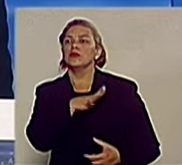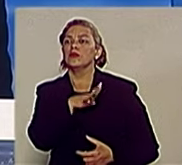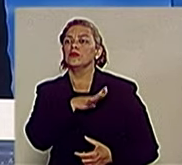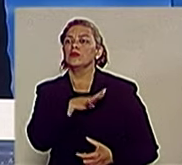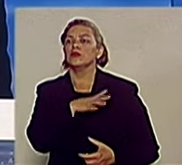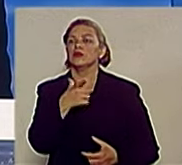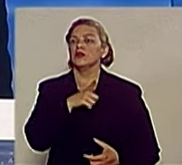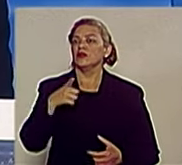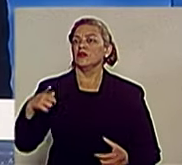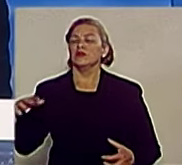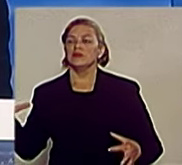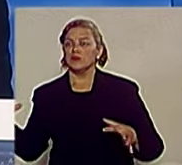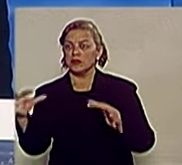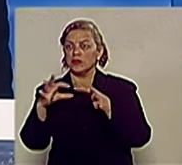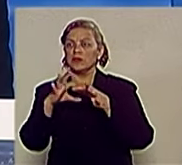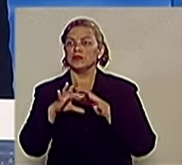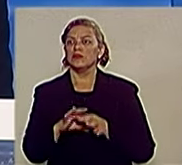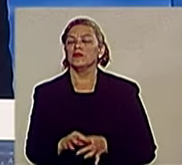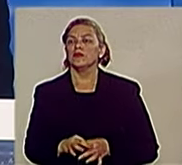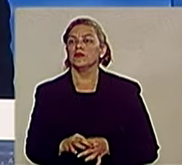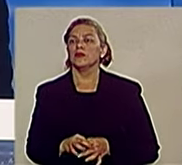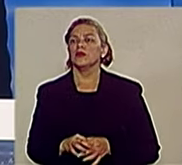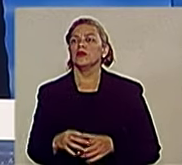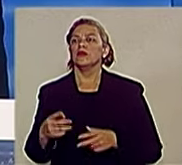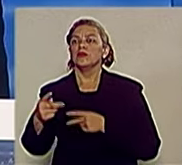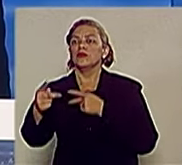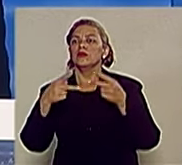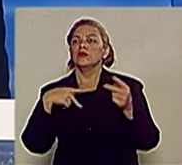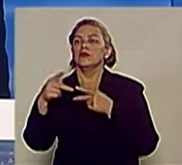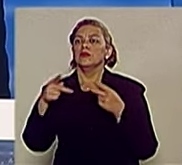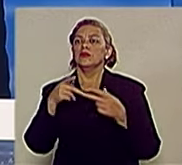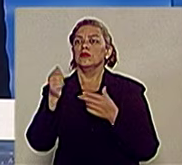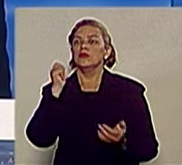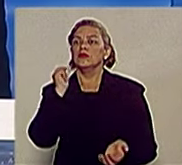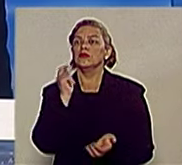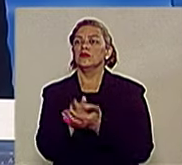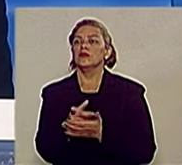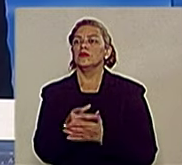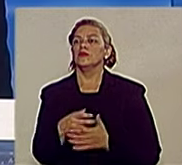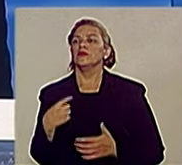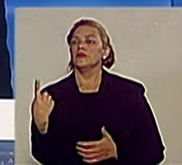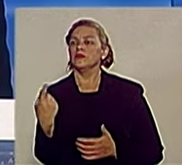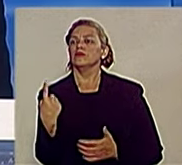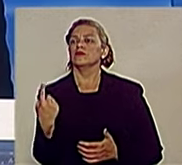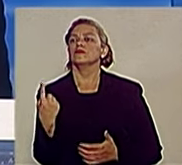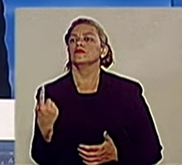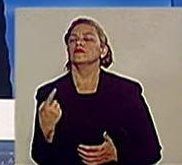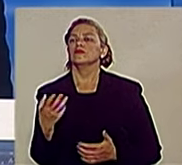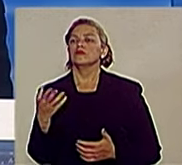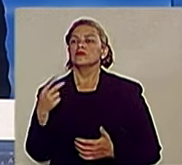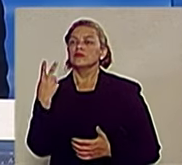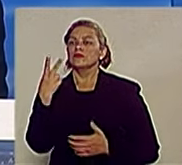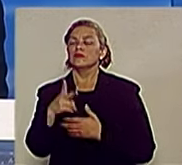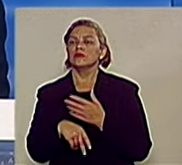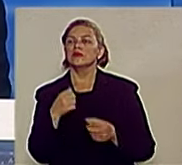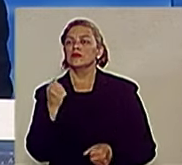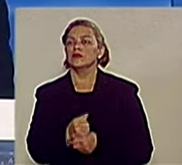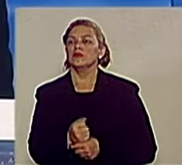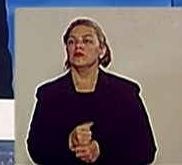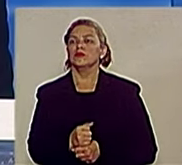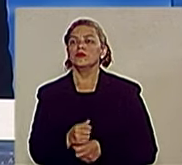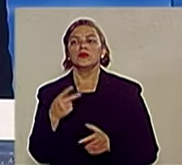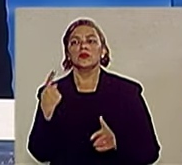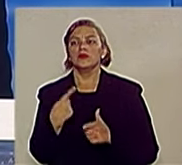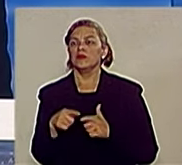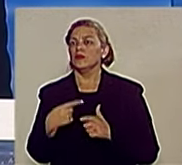a essas despesas. E o município de São José vem arcando com essas despesas ao longo dos anos. Muito bem, o problema não é